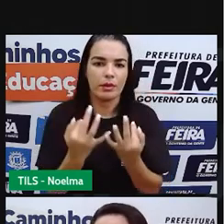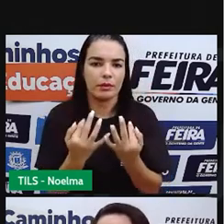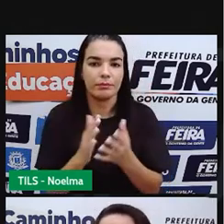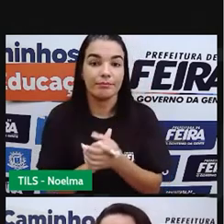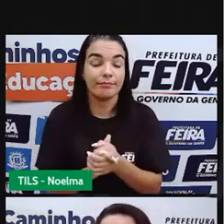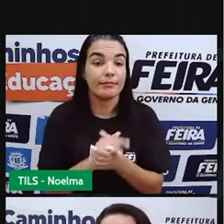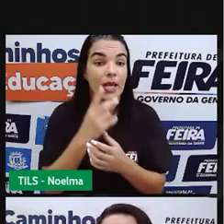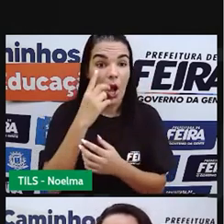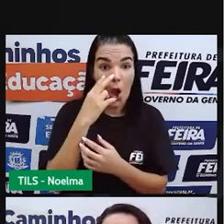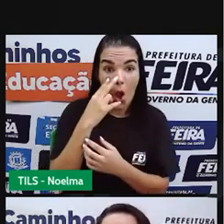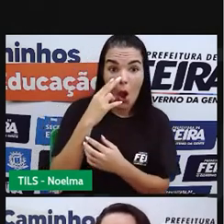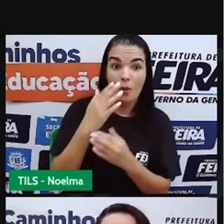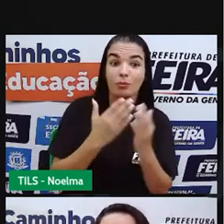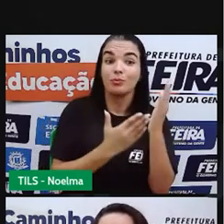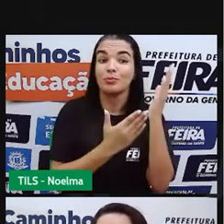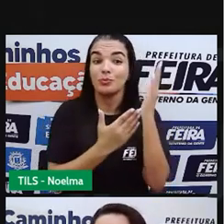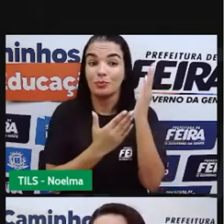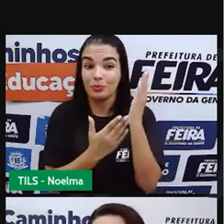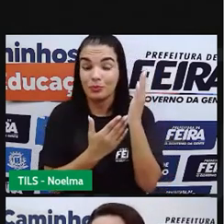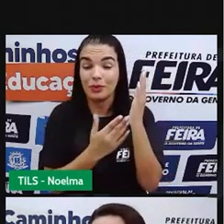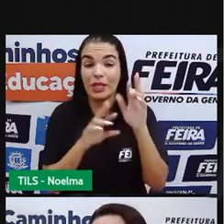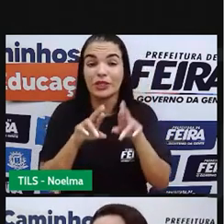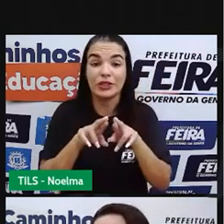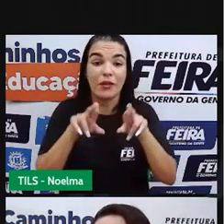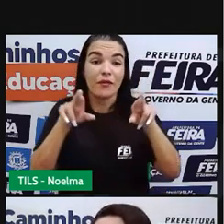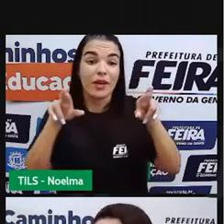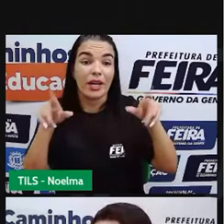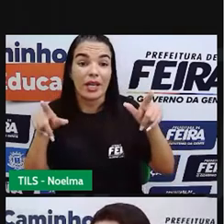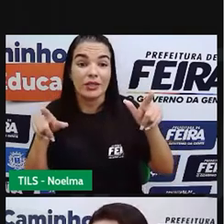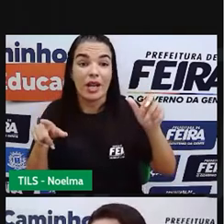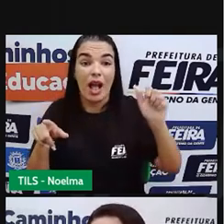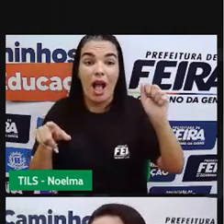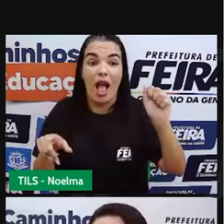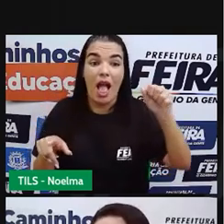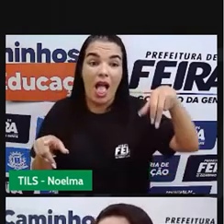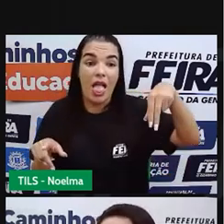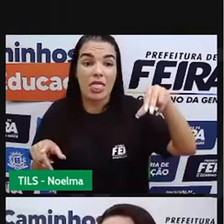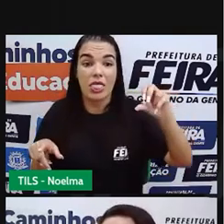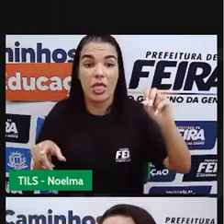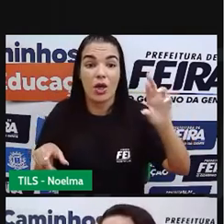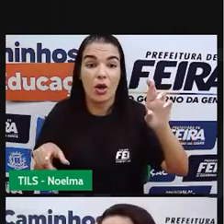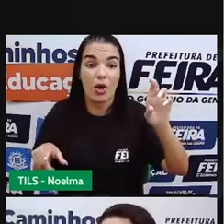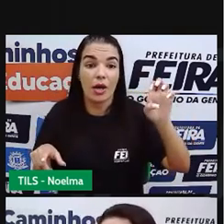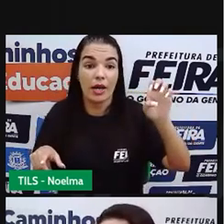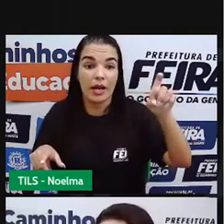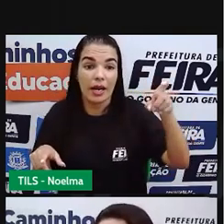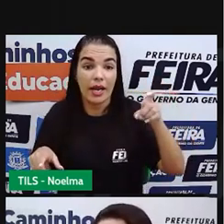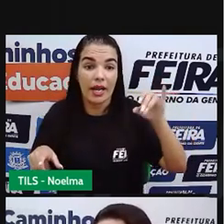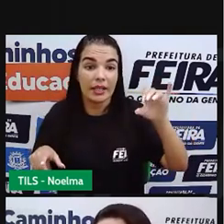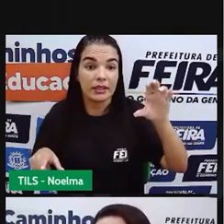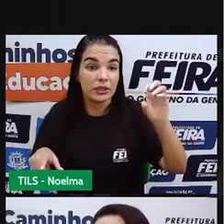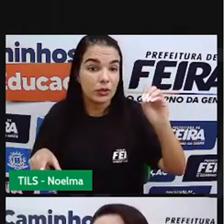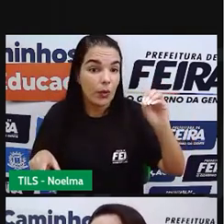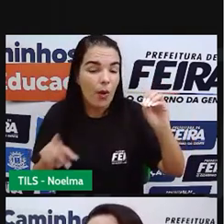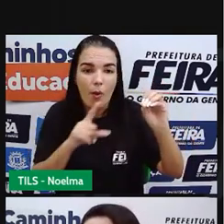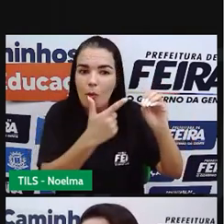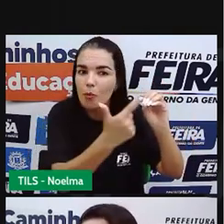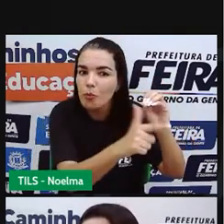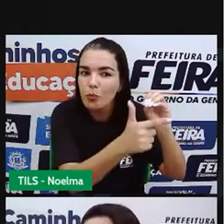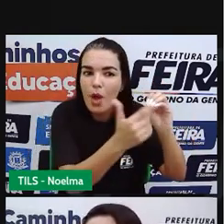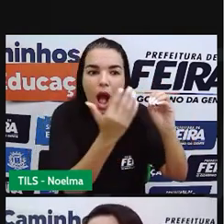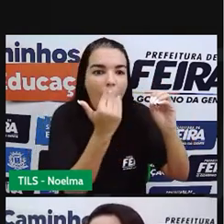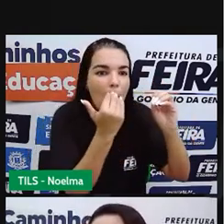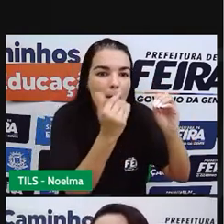Então, qual a diferença entre o anorexico e o bulímico? O anorexico, ele não quer comer. O